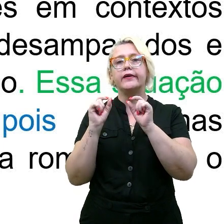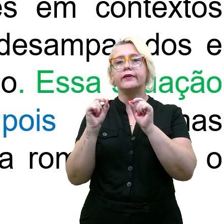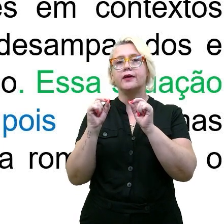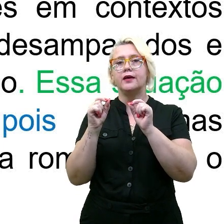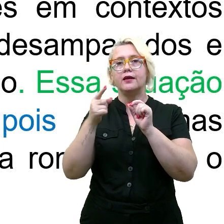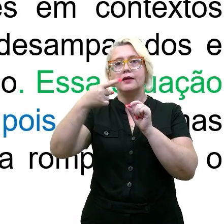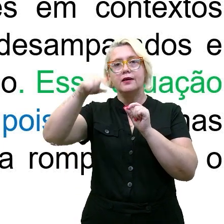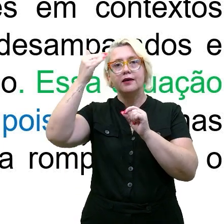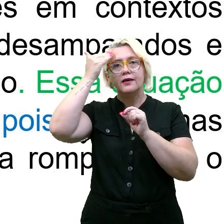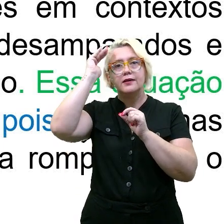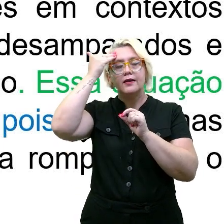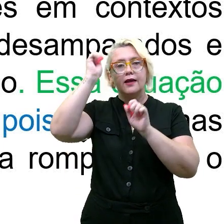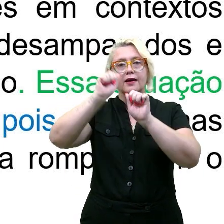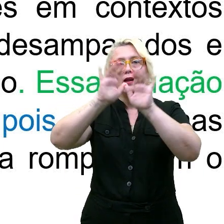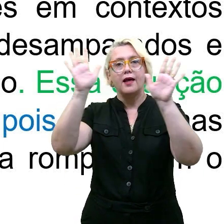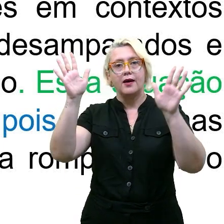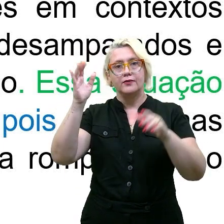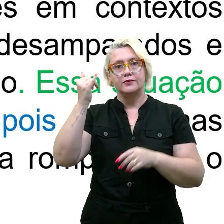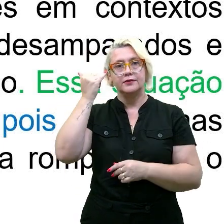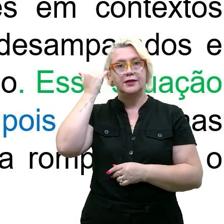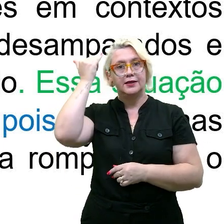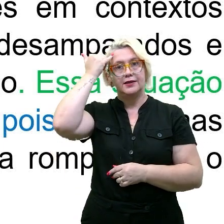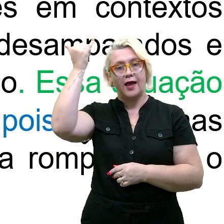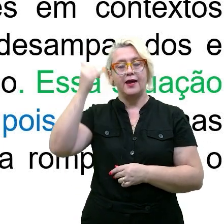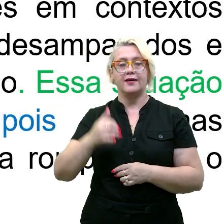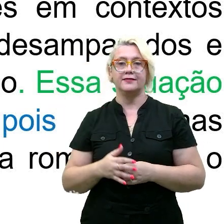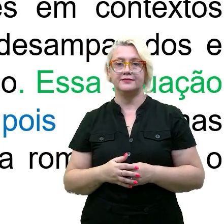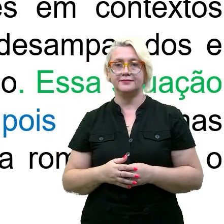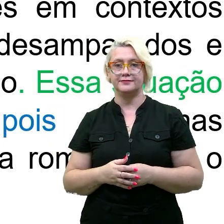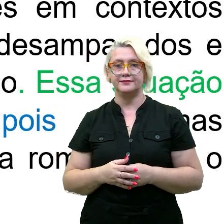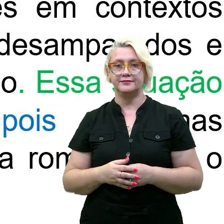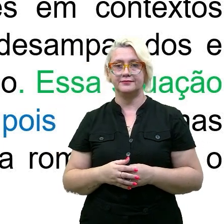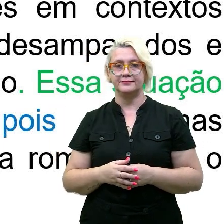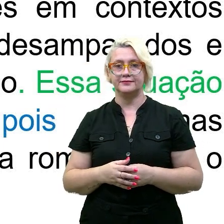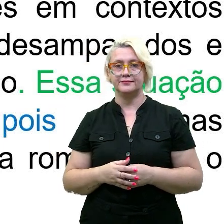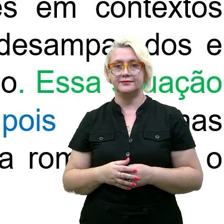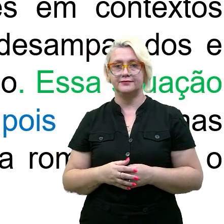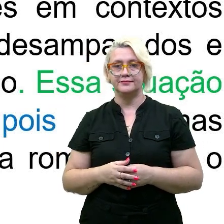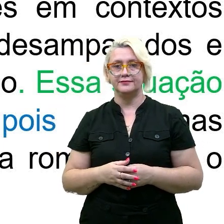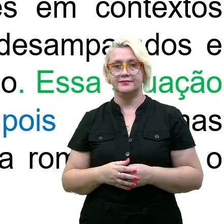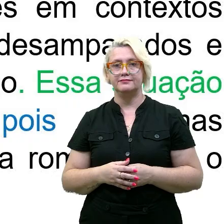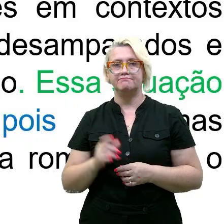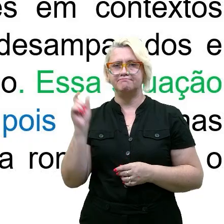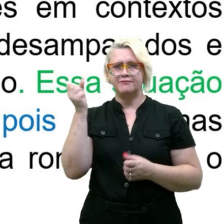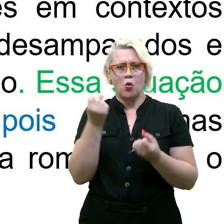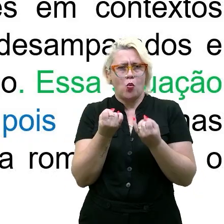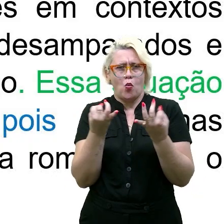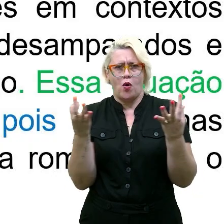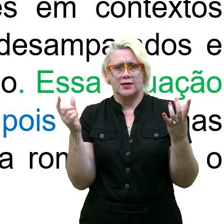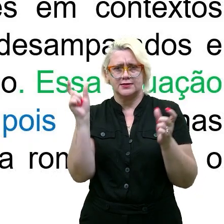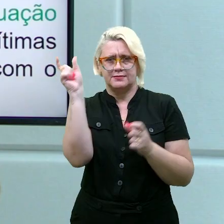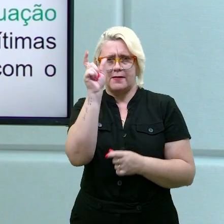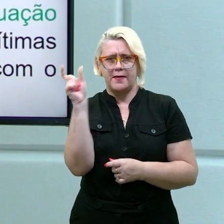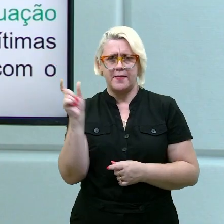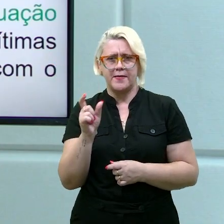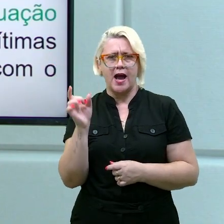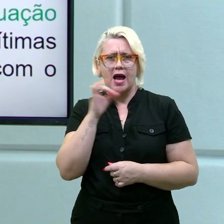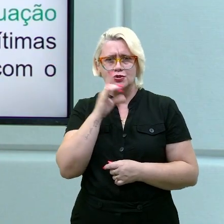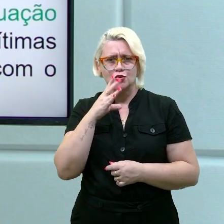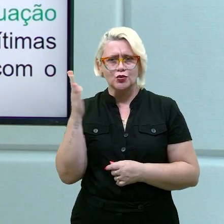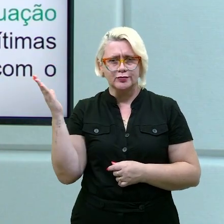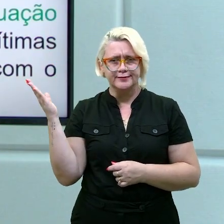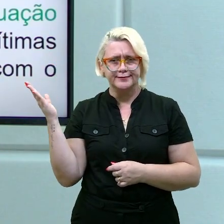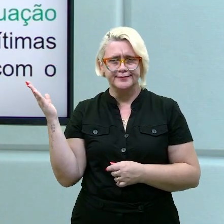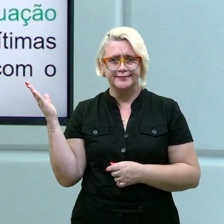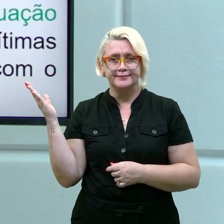que, pois, tenho no fim e isso. Olha quantas palavras, percebe?